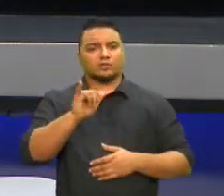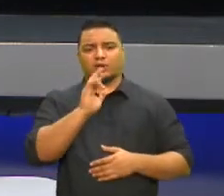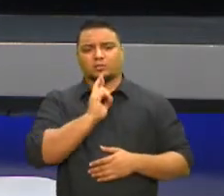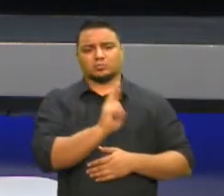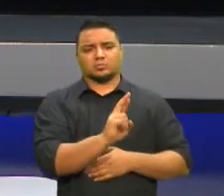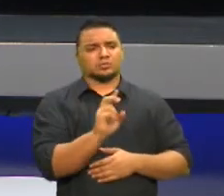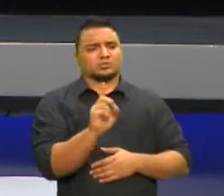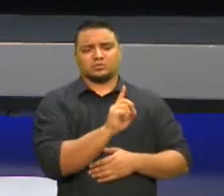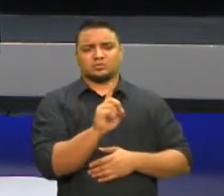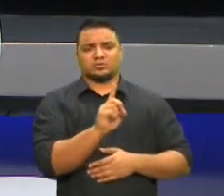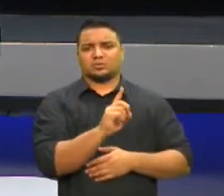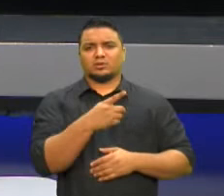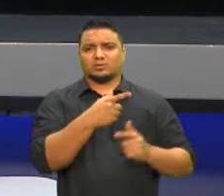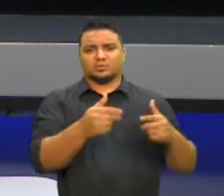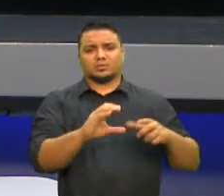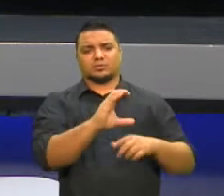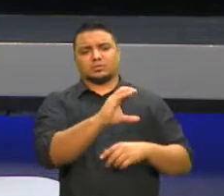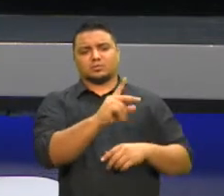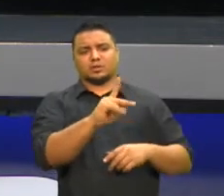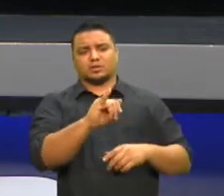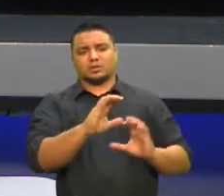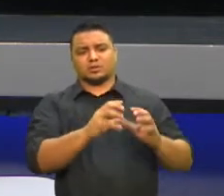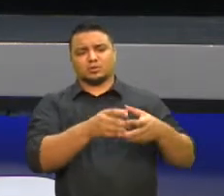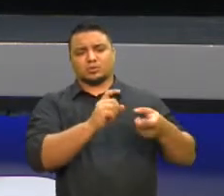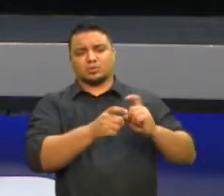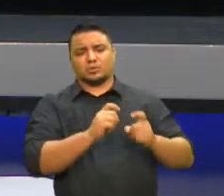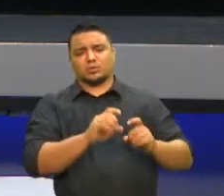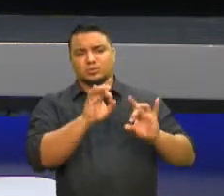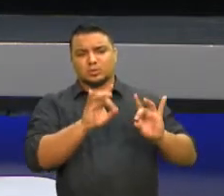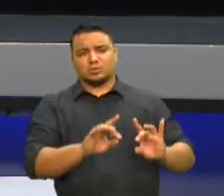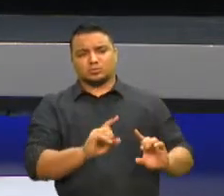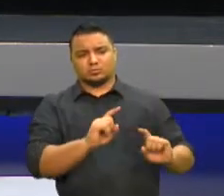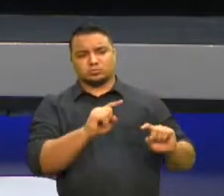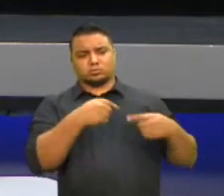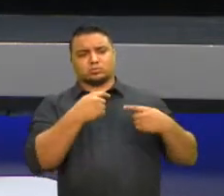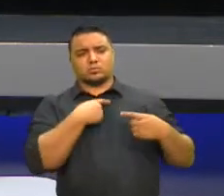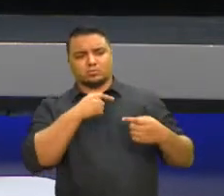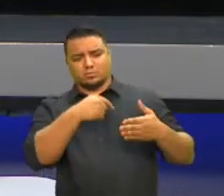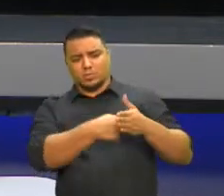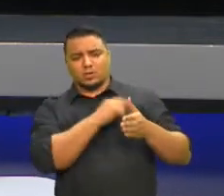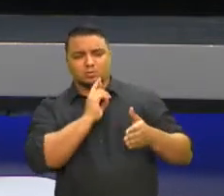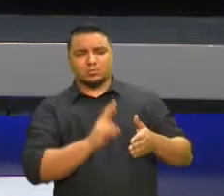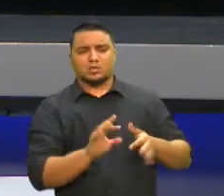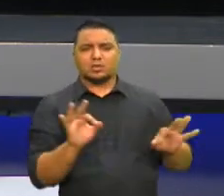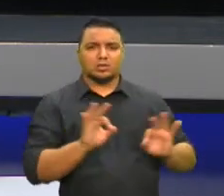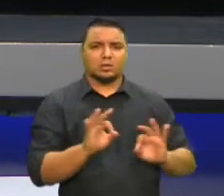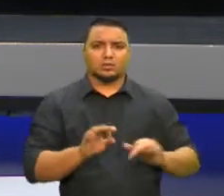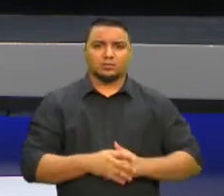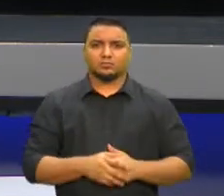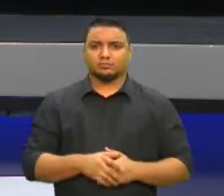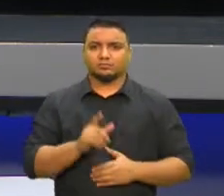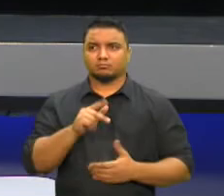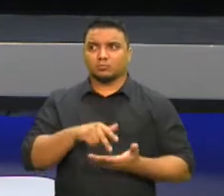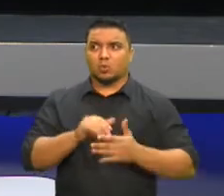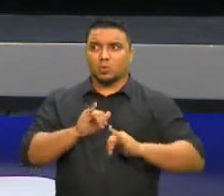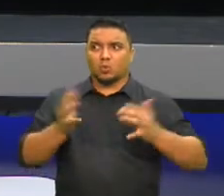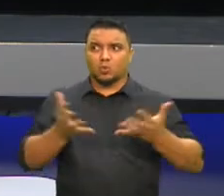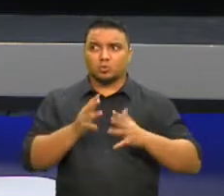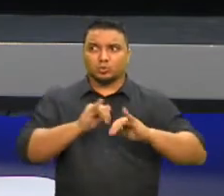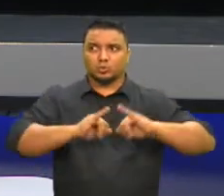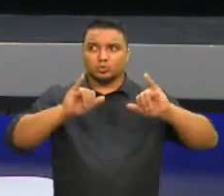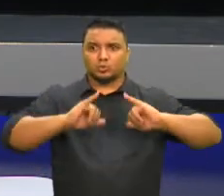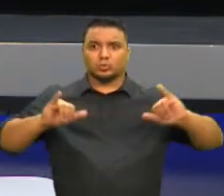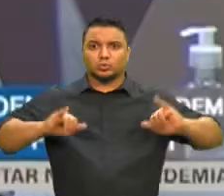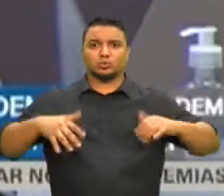aos questionamentos da CPI da Covid instalada no Senado. A fala do presidente repercutiu nesta